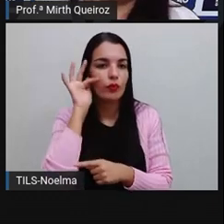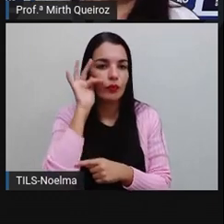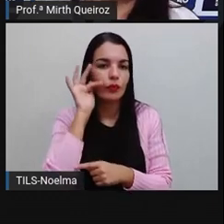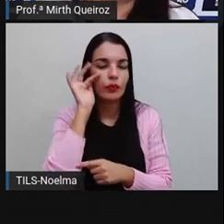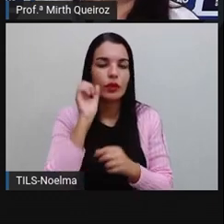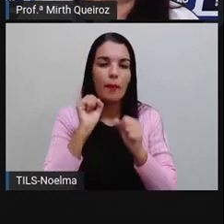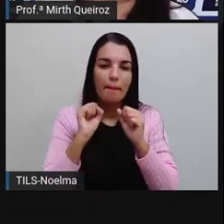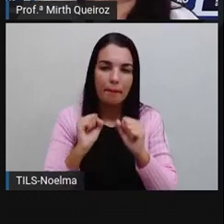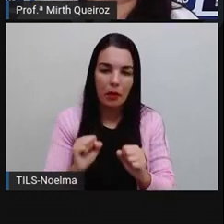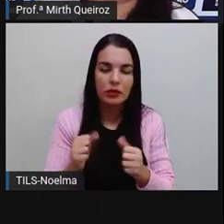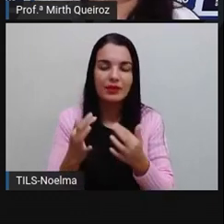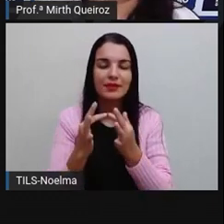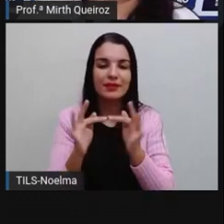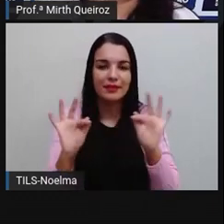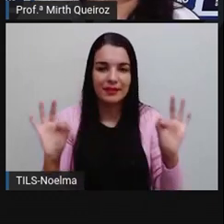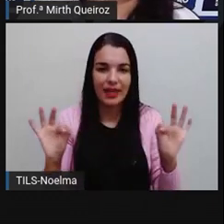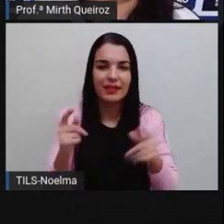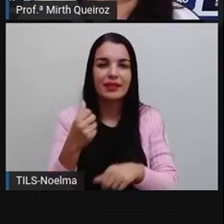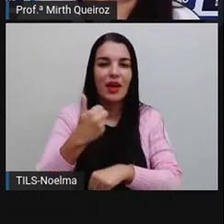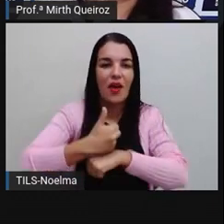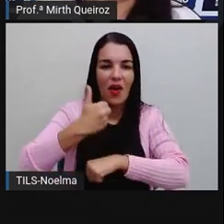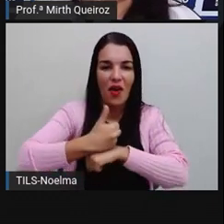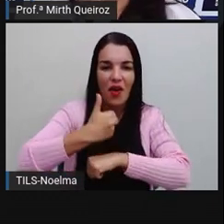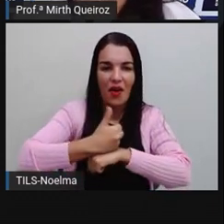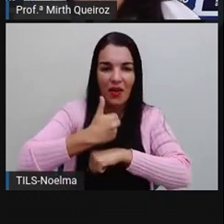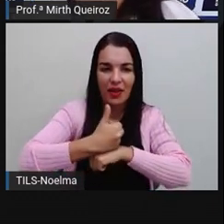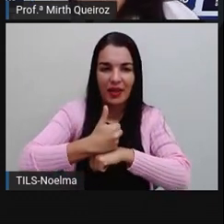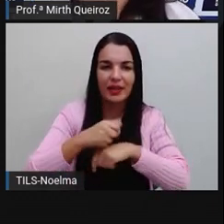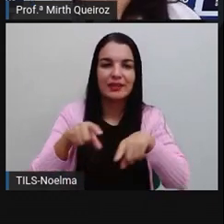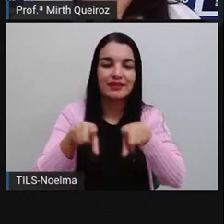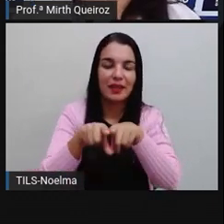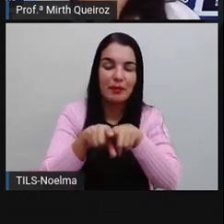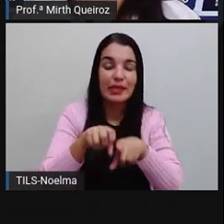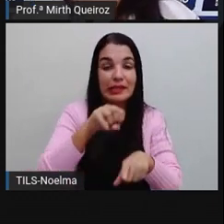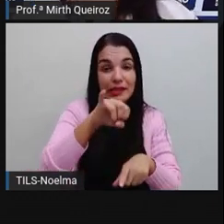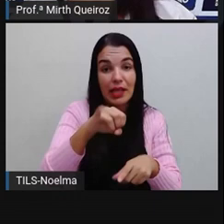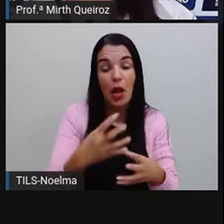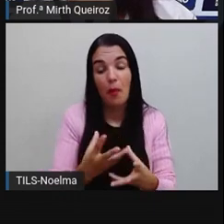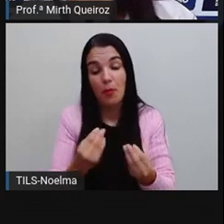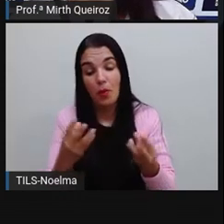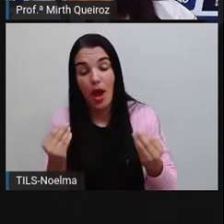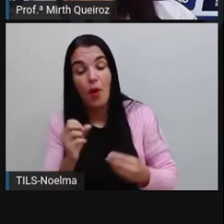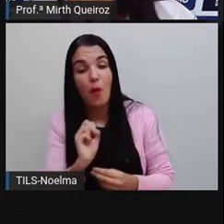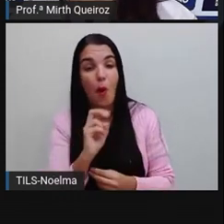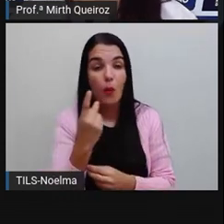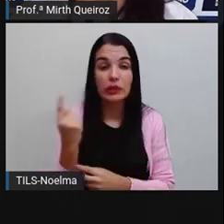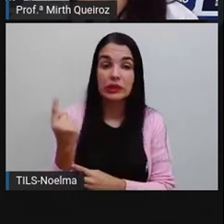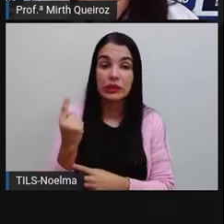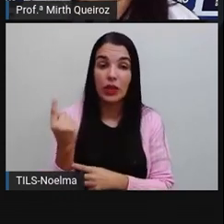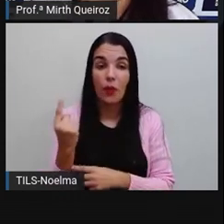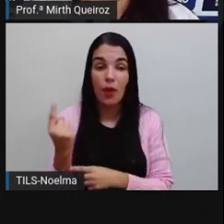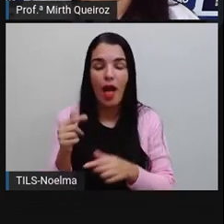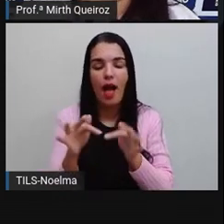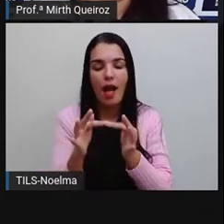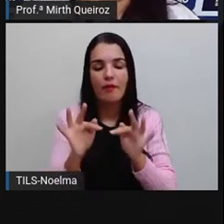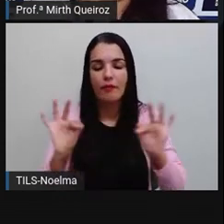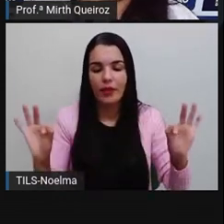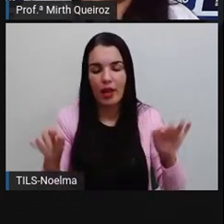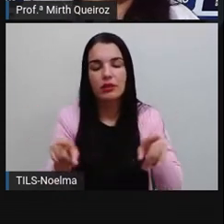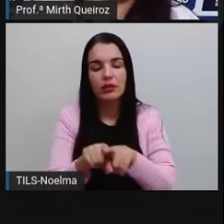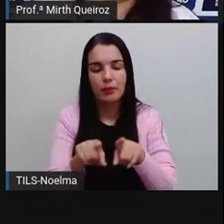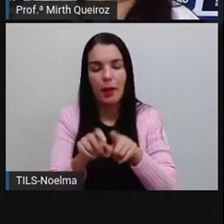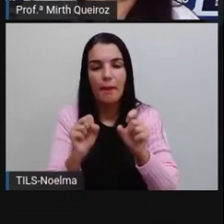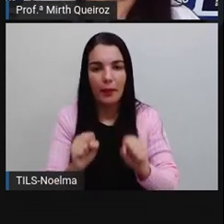Por isso que a gente colocaria aí no plural. Então, tanto no plural quanto no singular, poderia estar